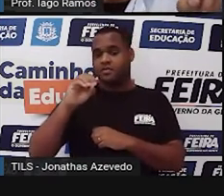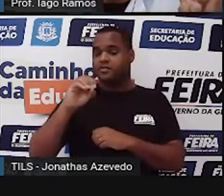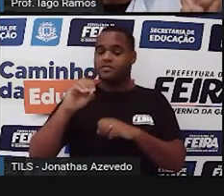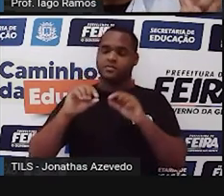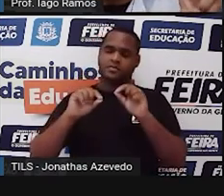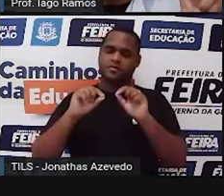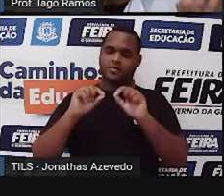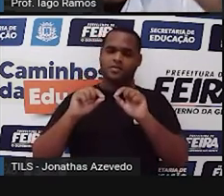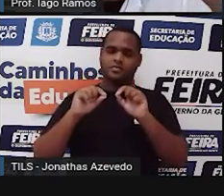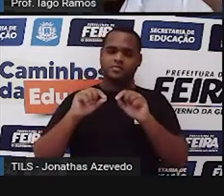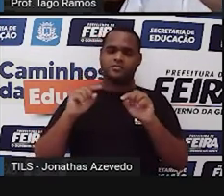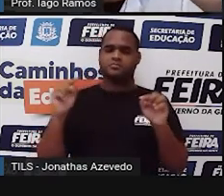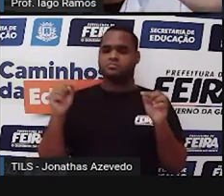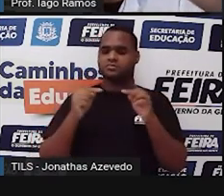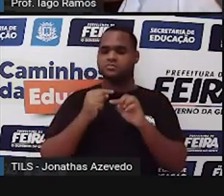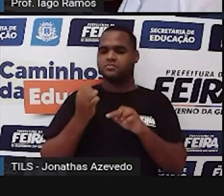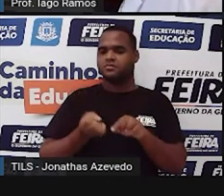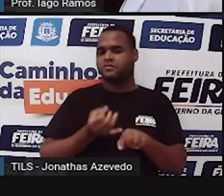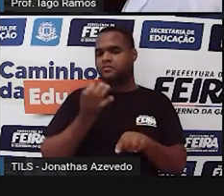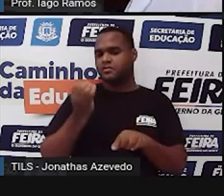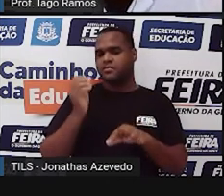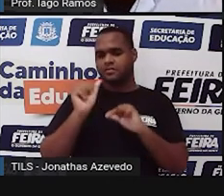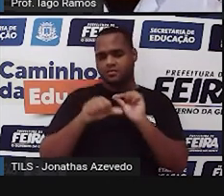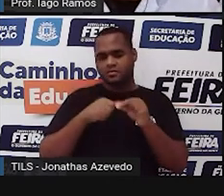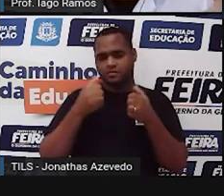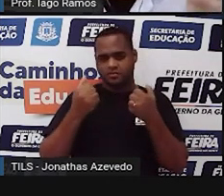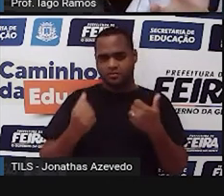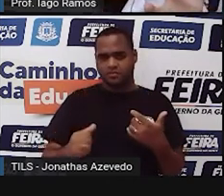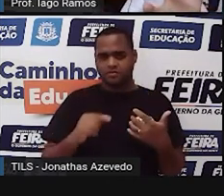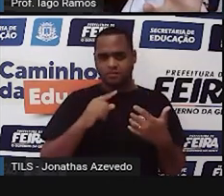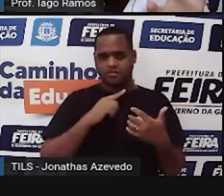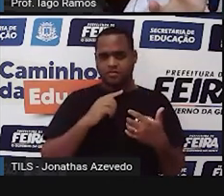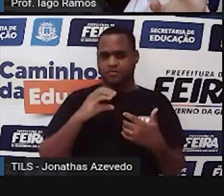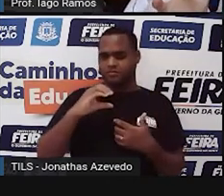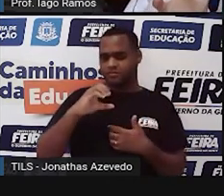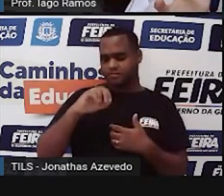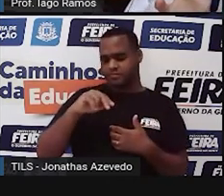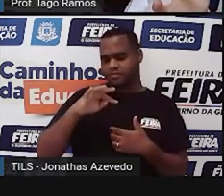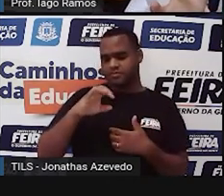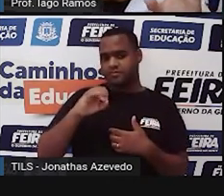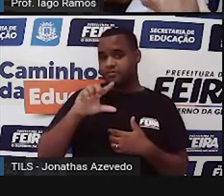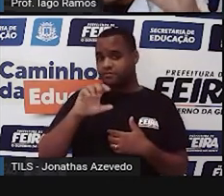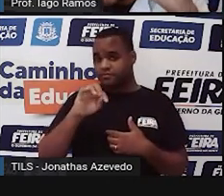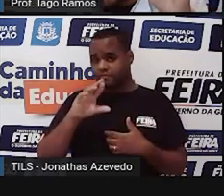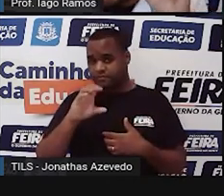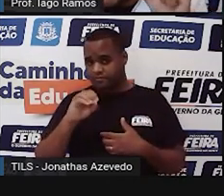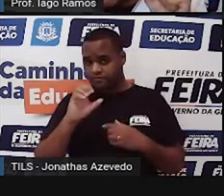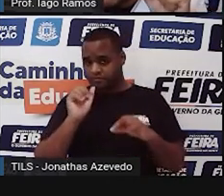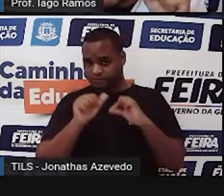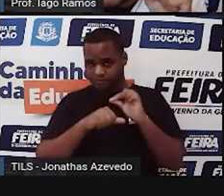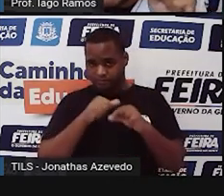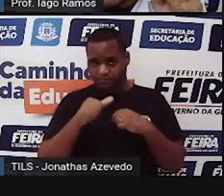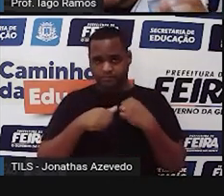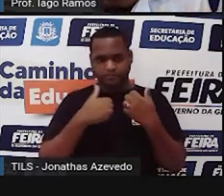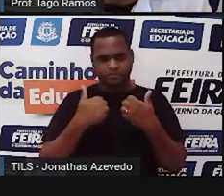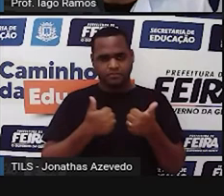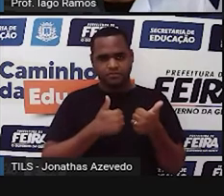decalitros vai virar centilitros. Beleza? Acompanhou?